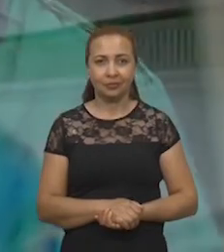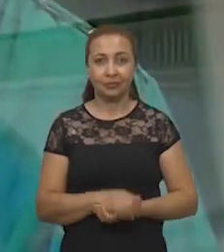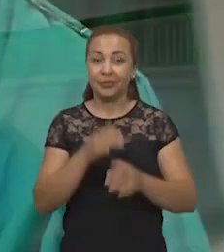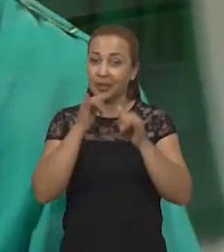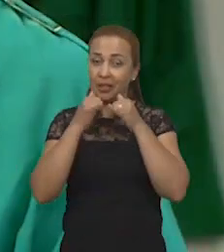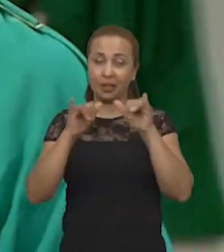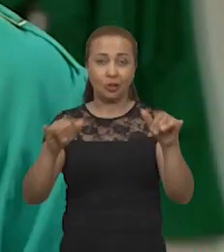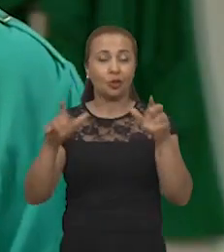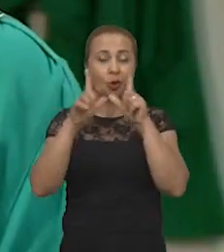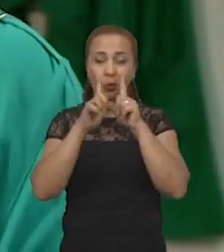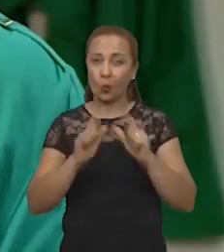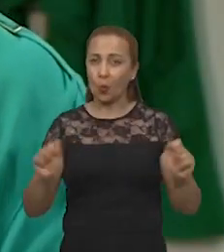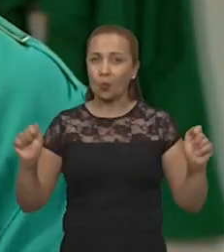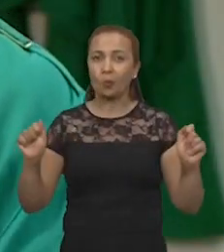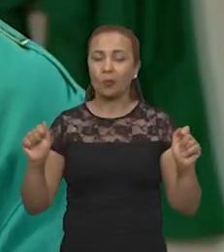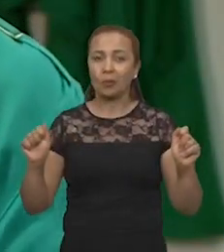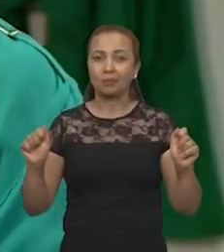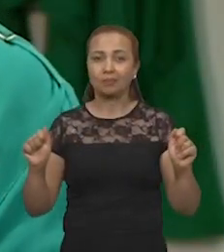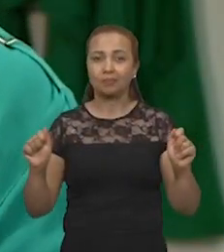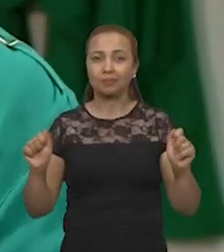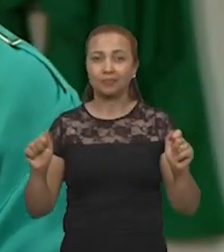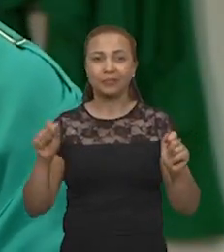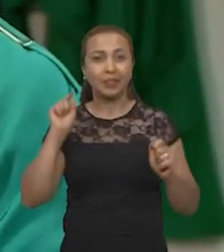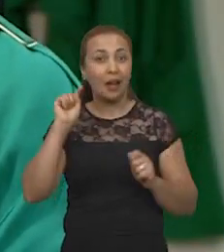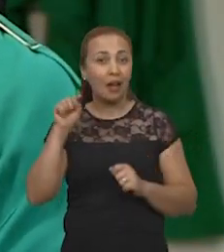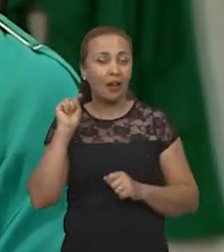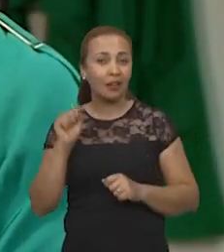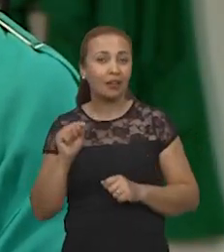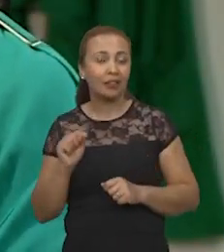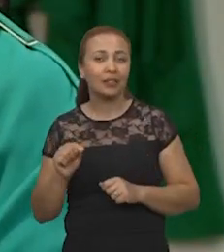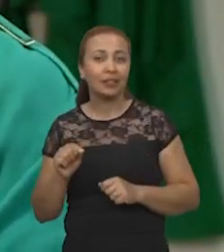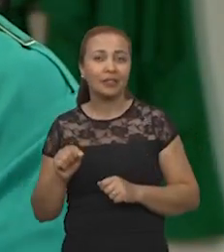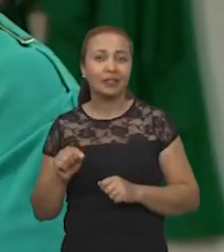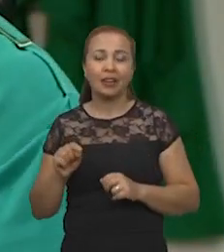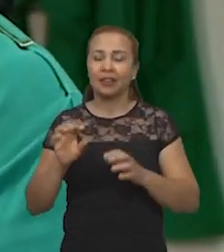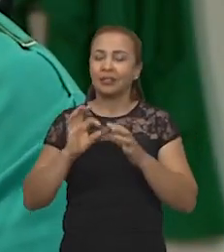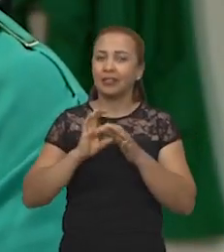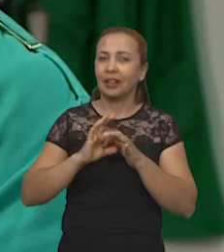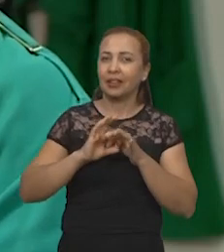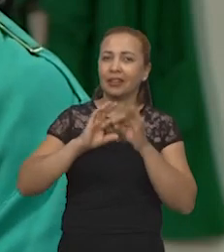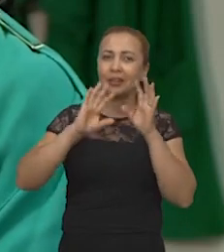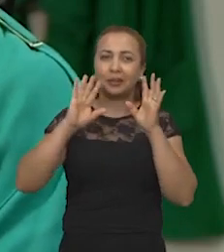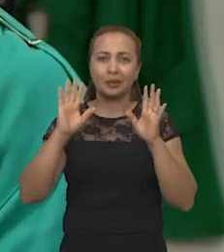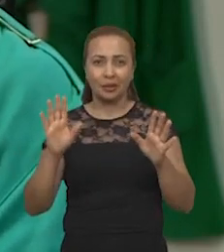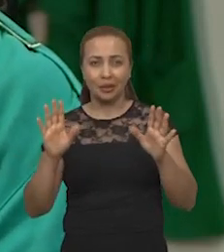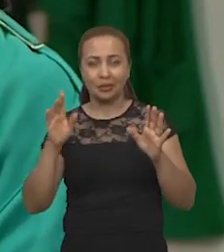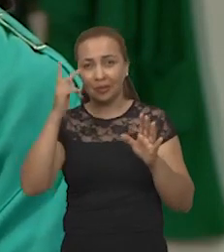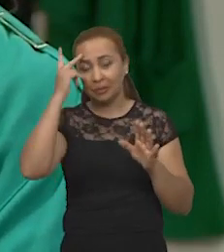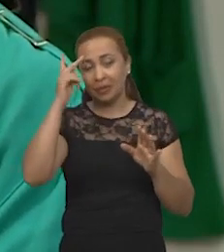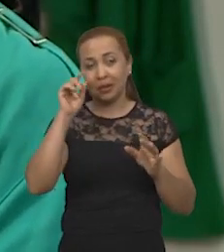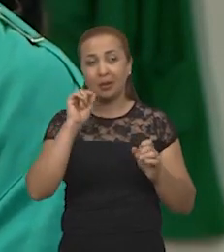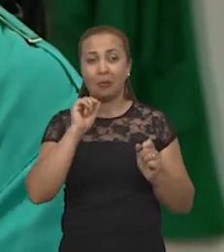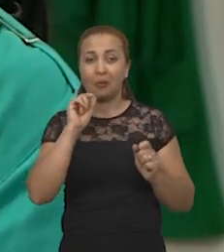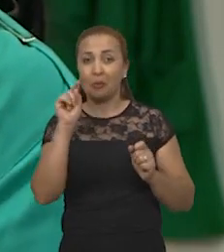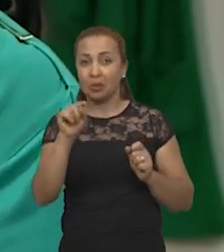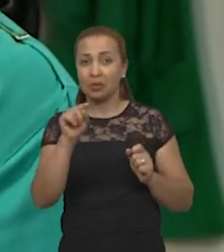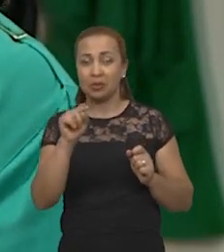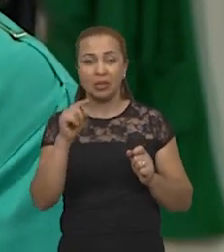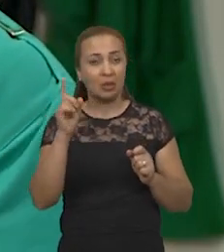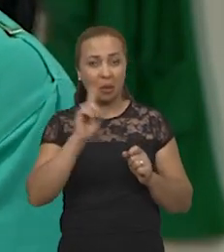Energia limpa é aquela que independe de você